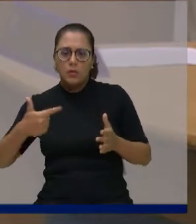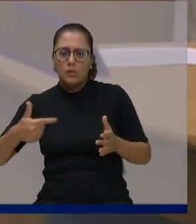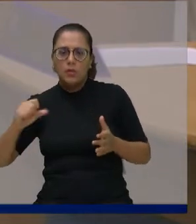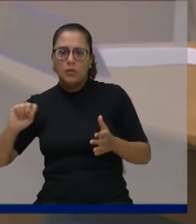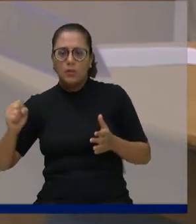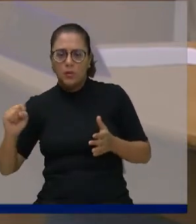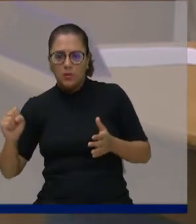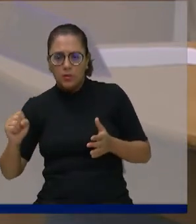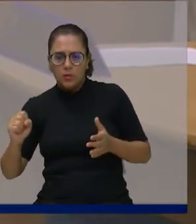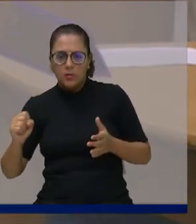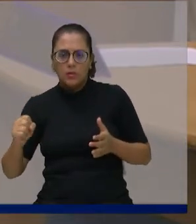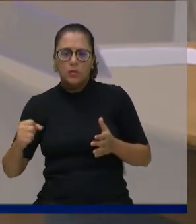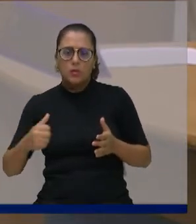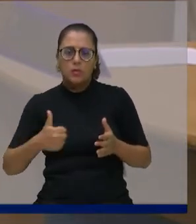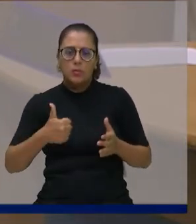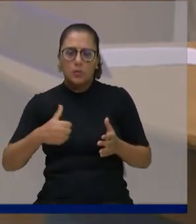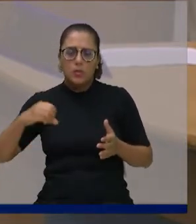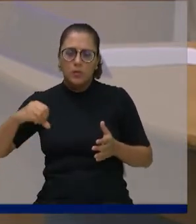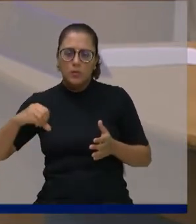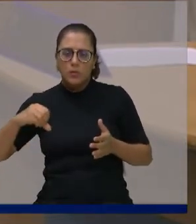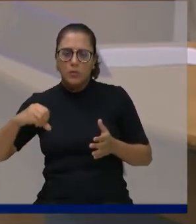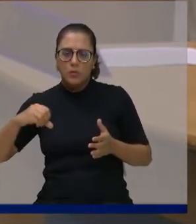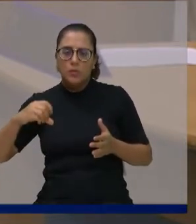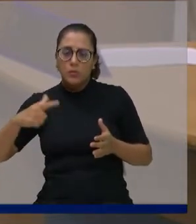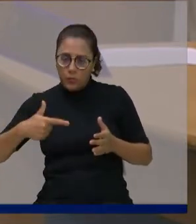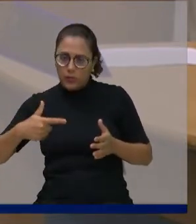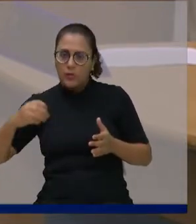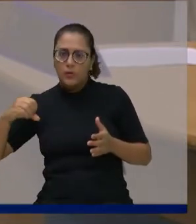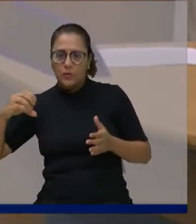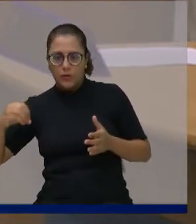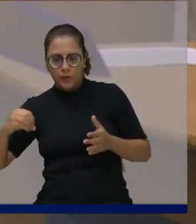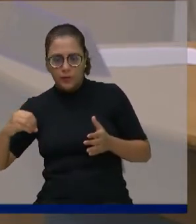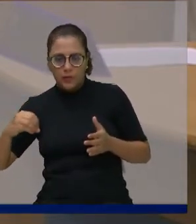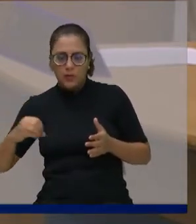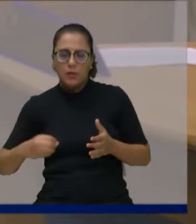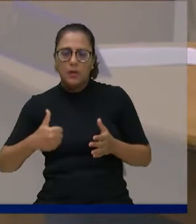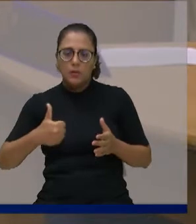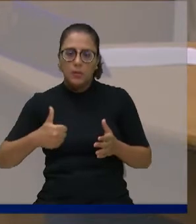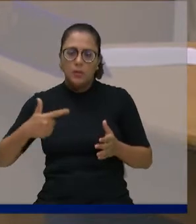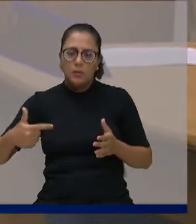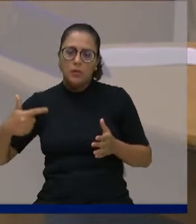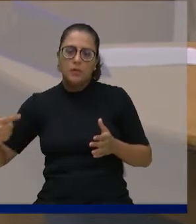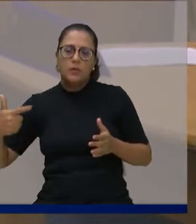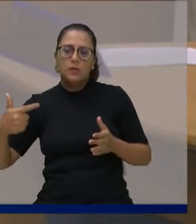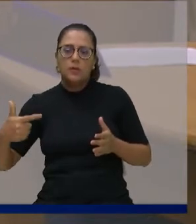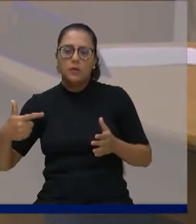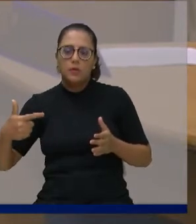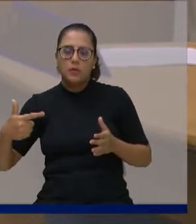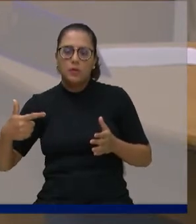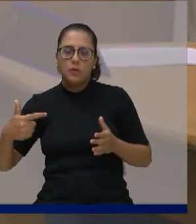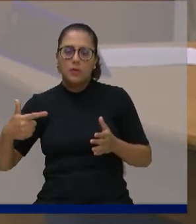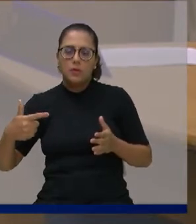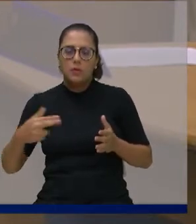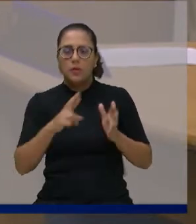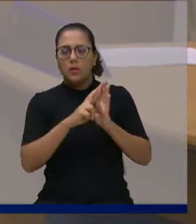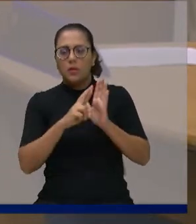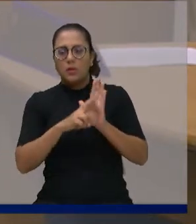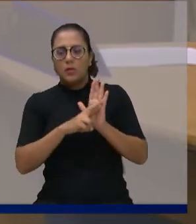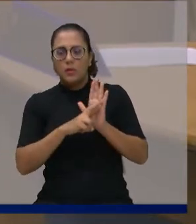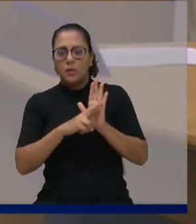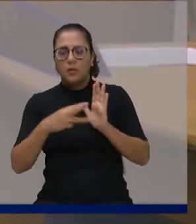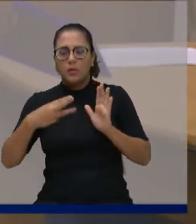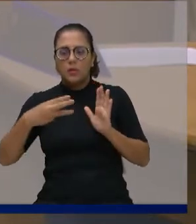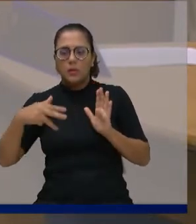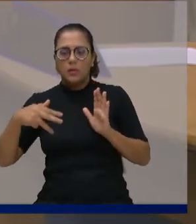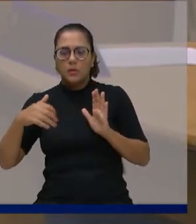1.290 a 1.322. Os requerimentos 371 a 378,